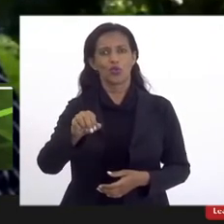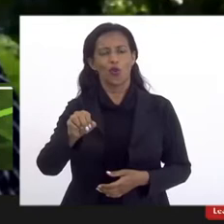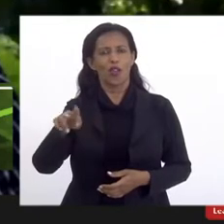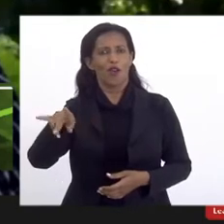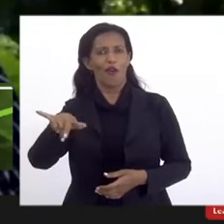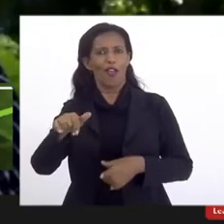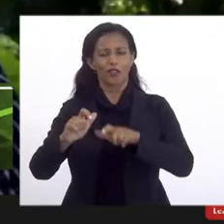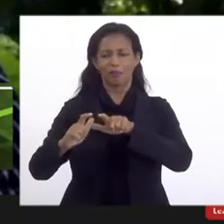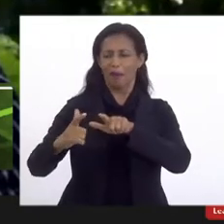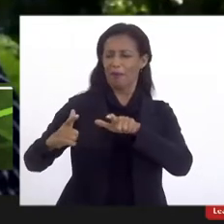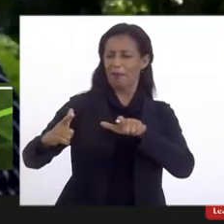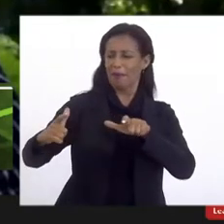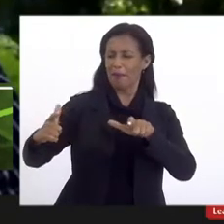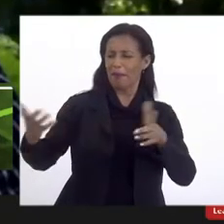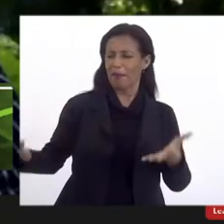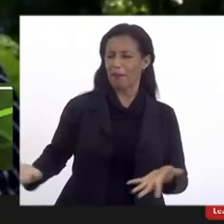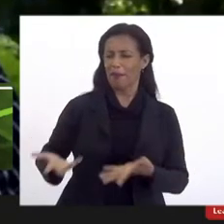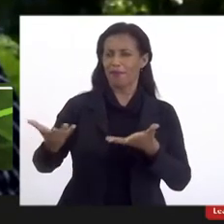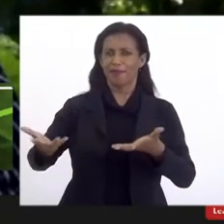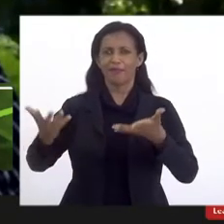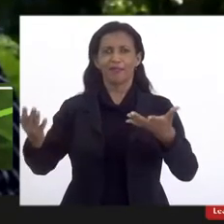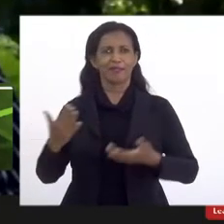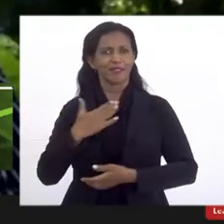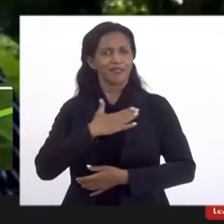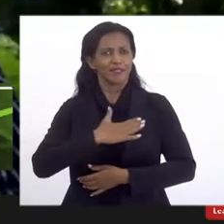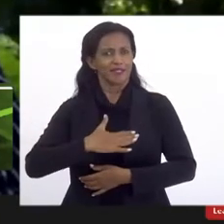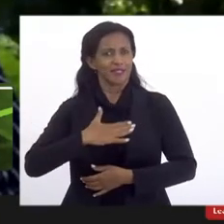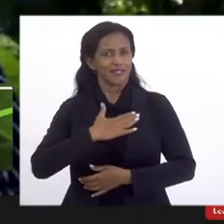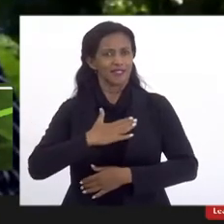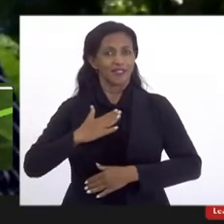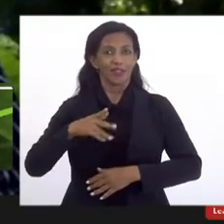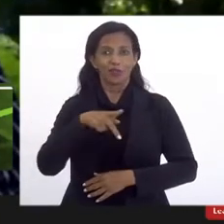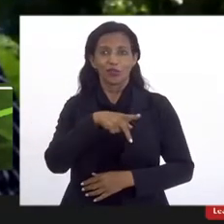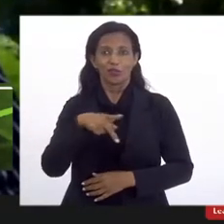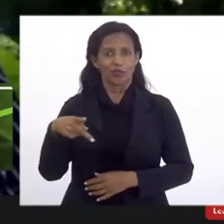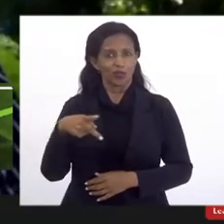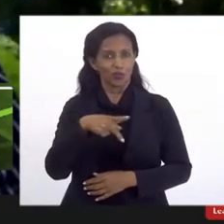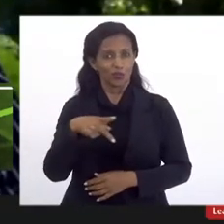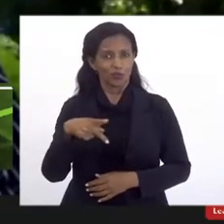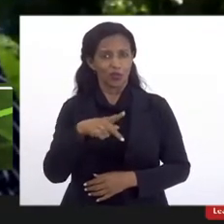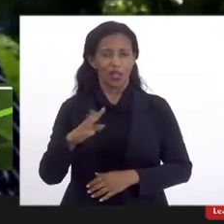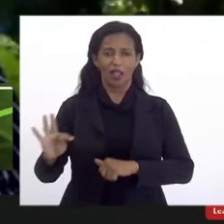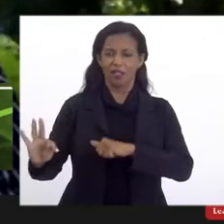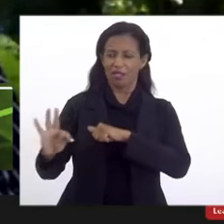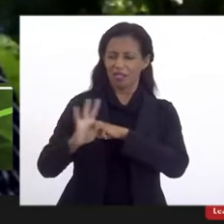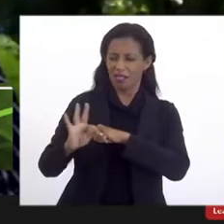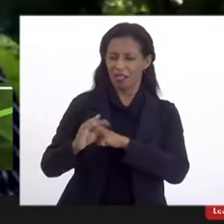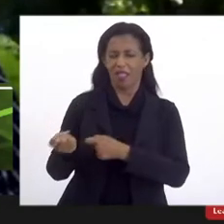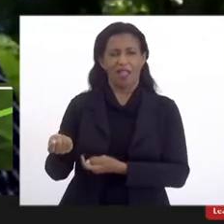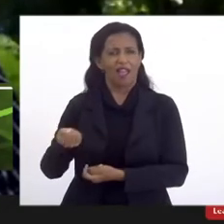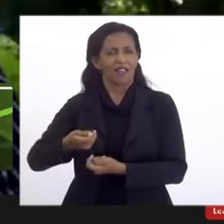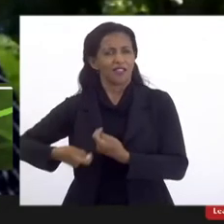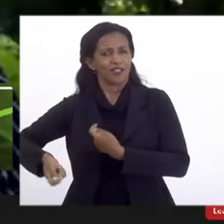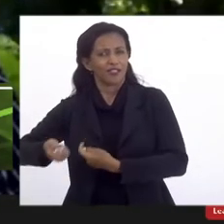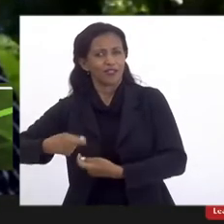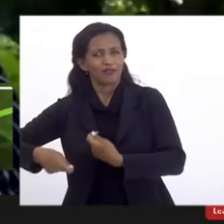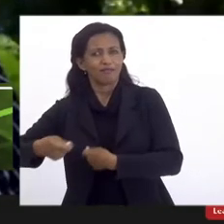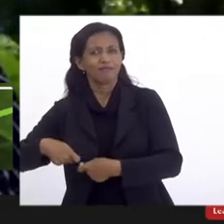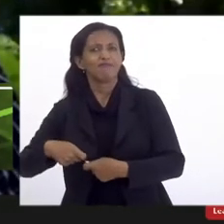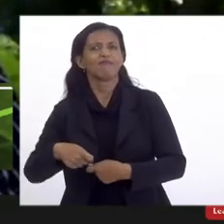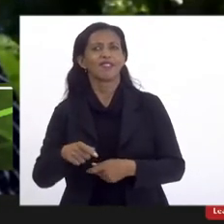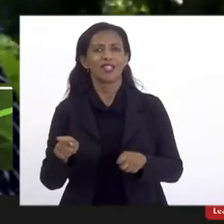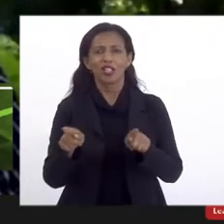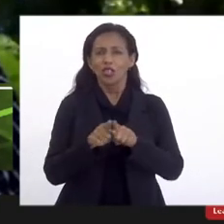prosperar com a satisfação dos seus professores, dos seus técnicos administrativos e dos seus